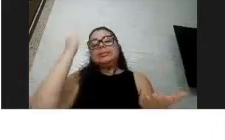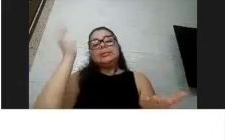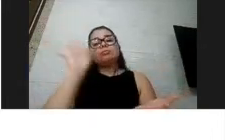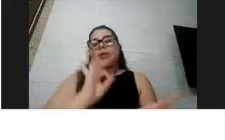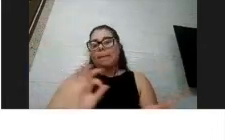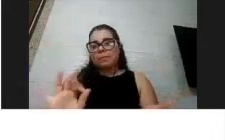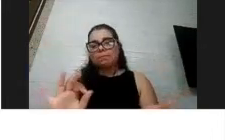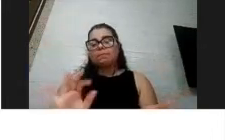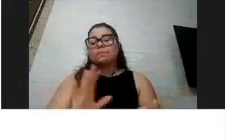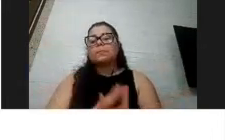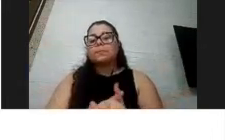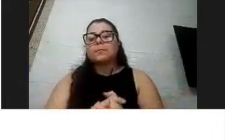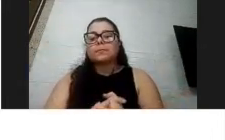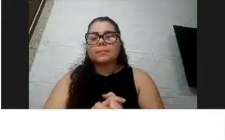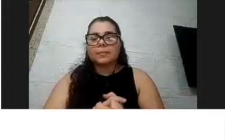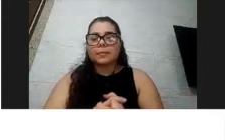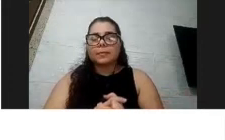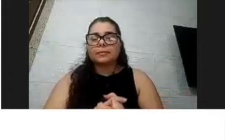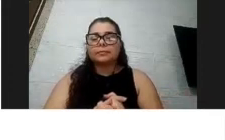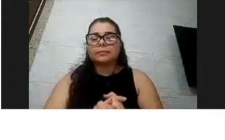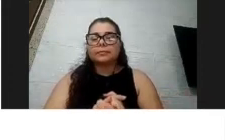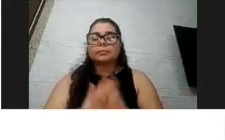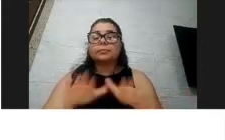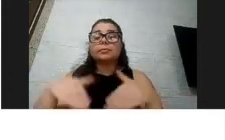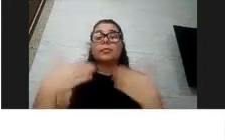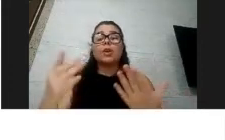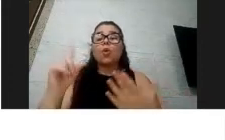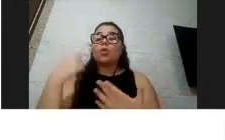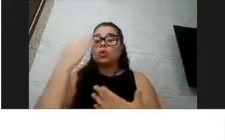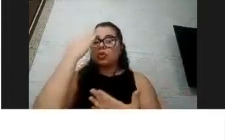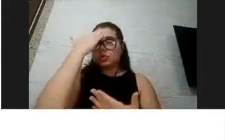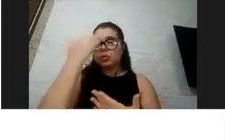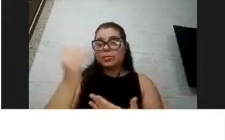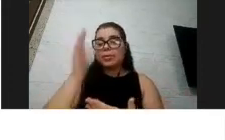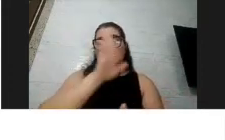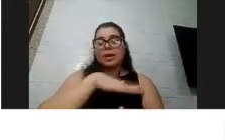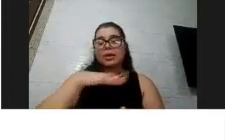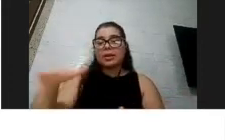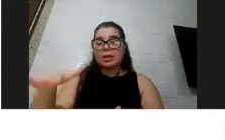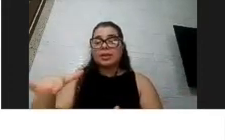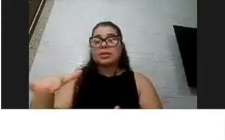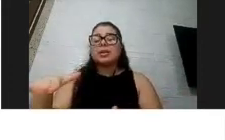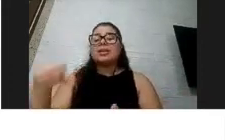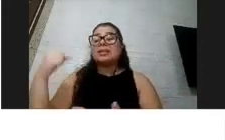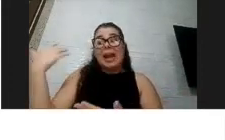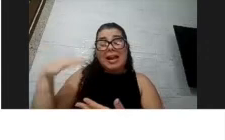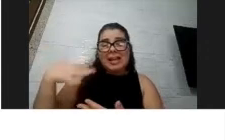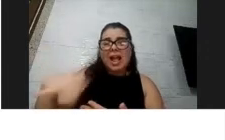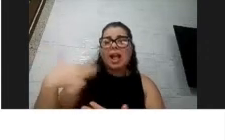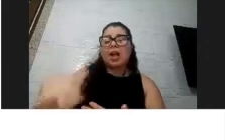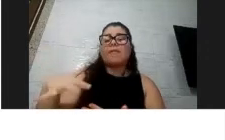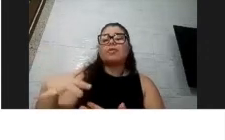para isso, né, o que a gente sabe também em crianças é que os casos graves geralmente são